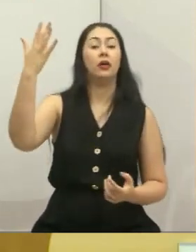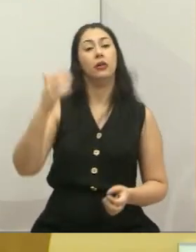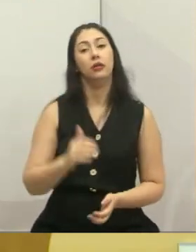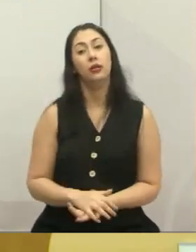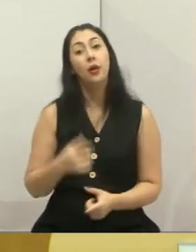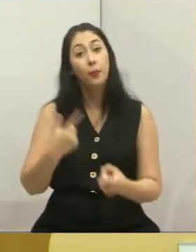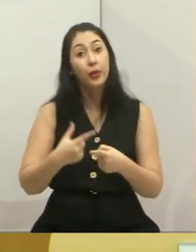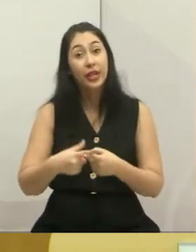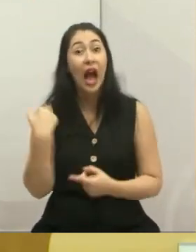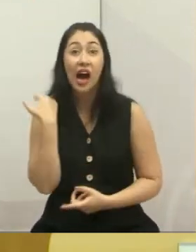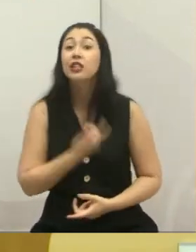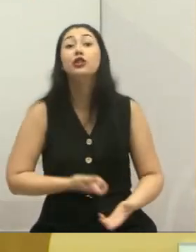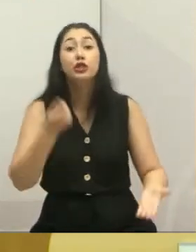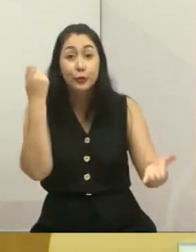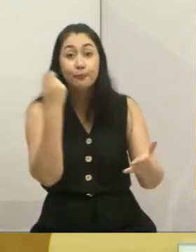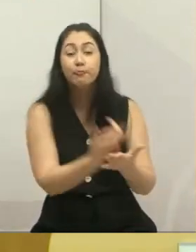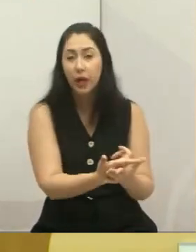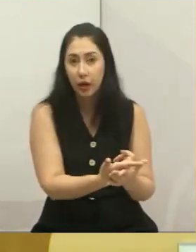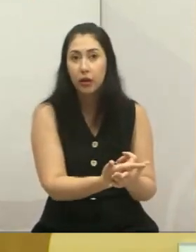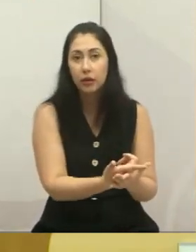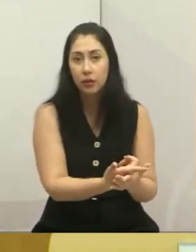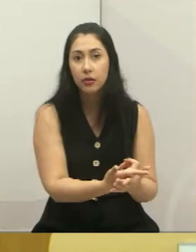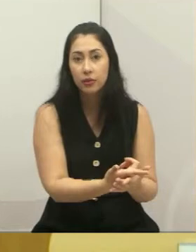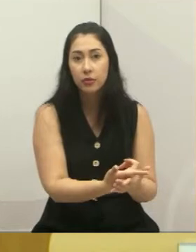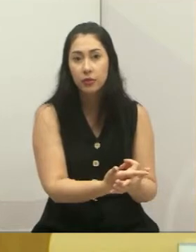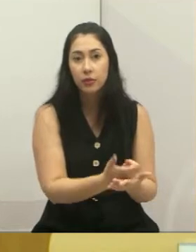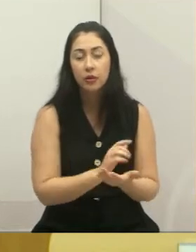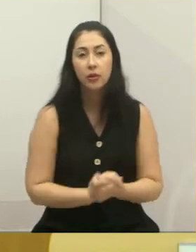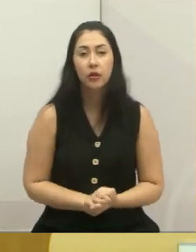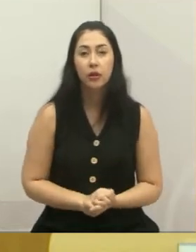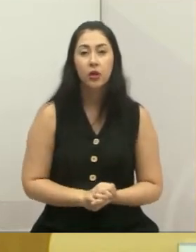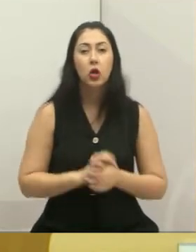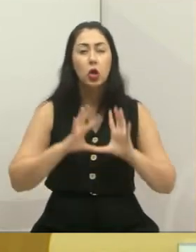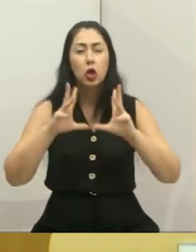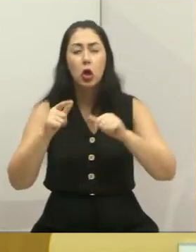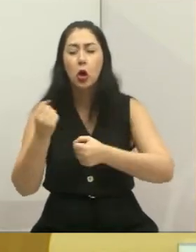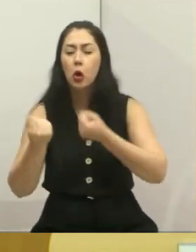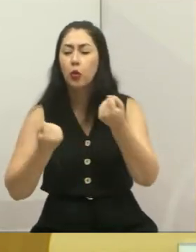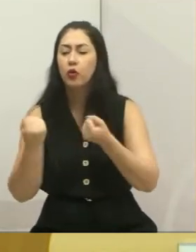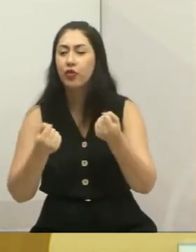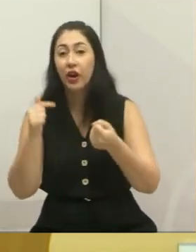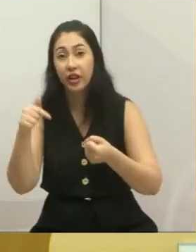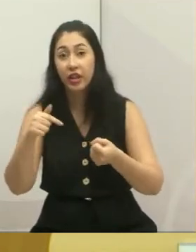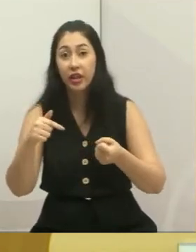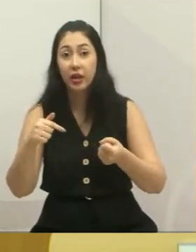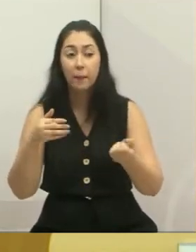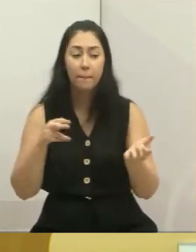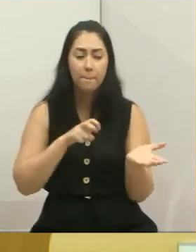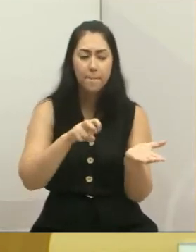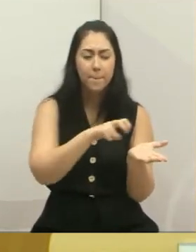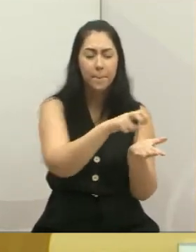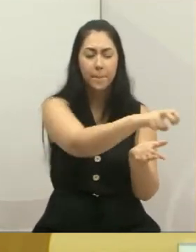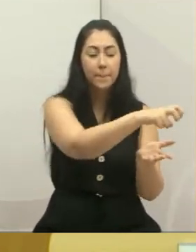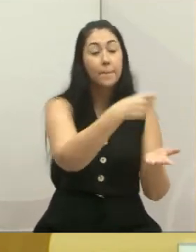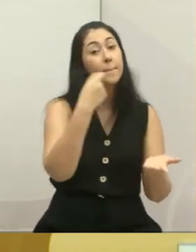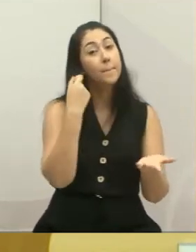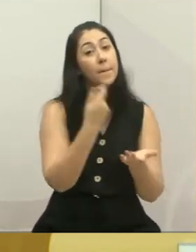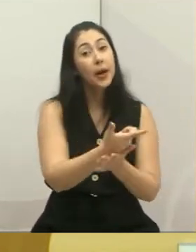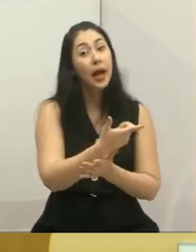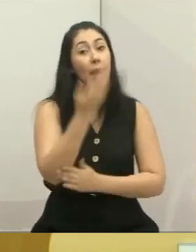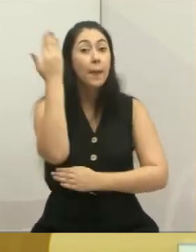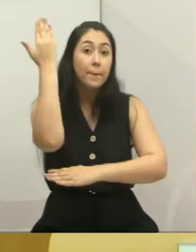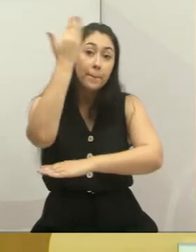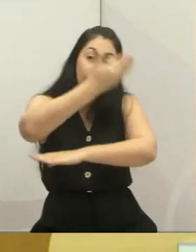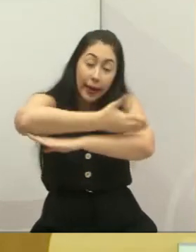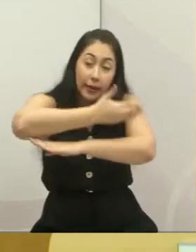recebem da cidade de Jacareí. Todos os carros da cidade de Jacareí que passam aí, eles pagam a pedágio.